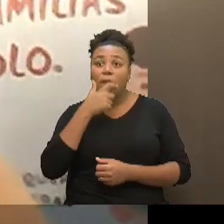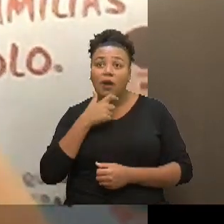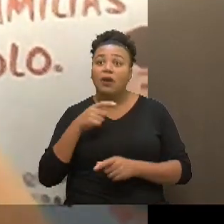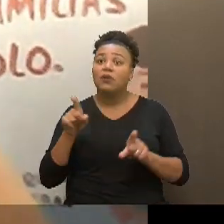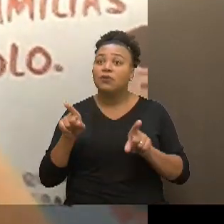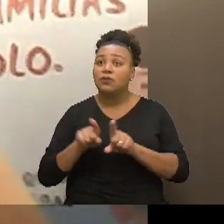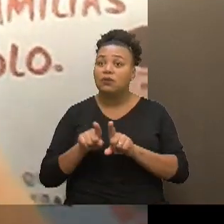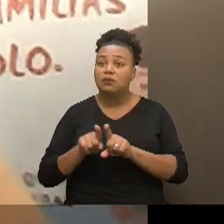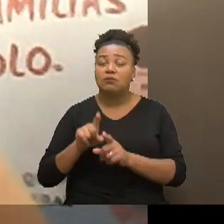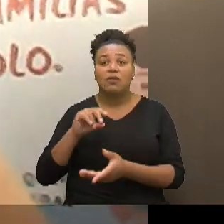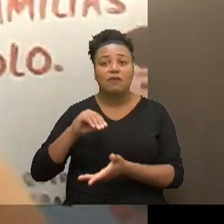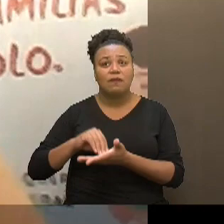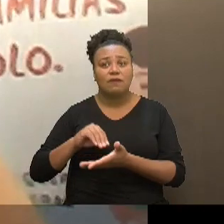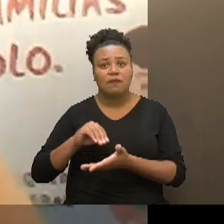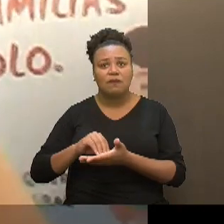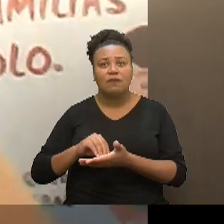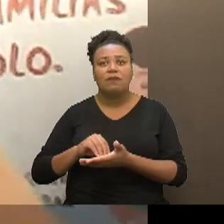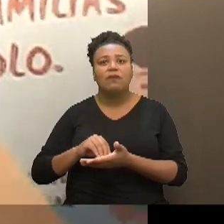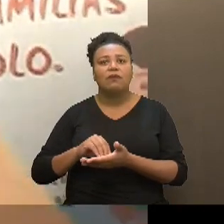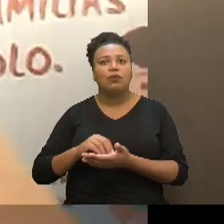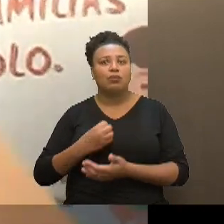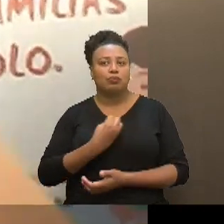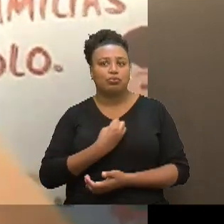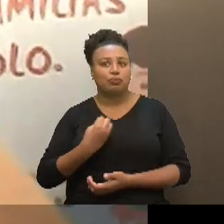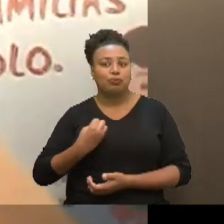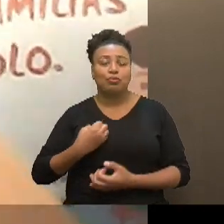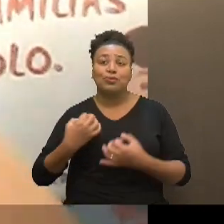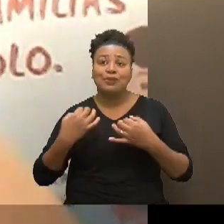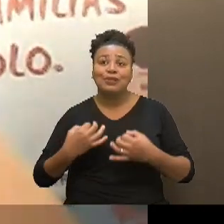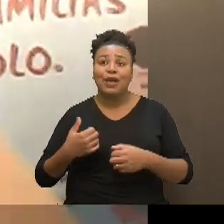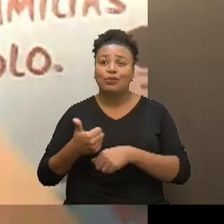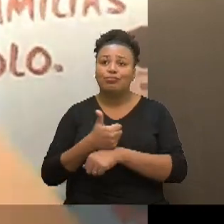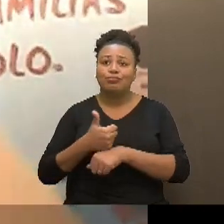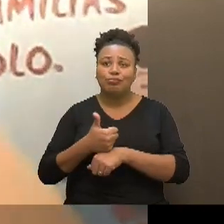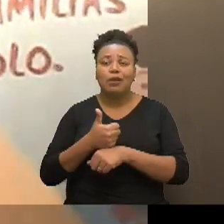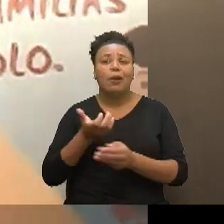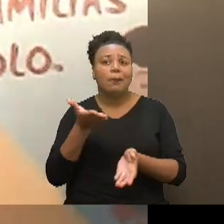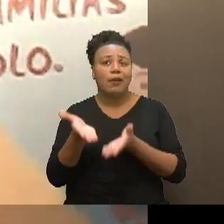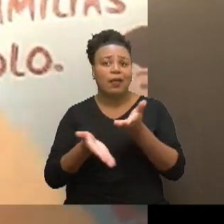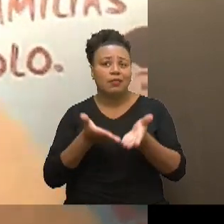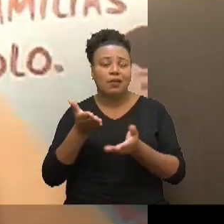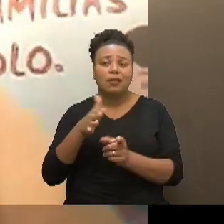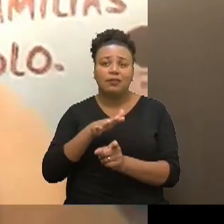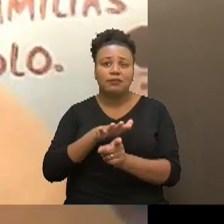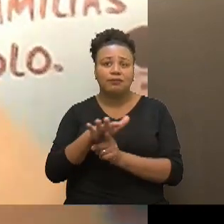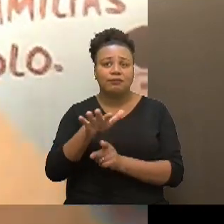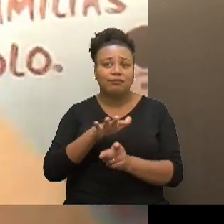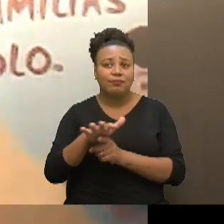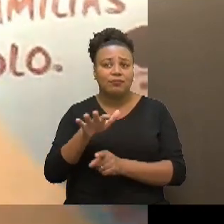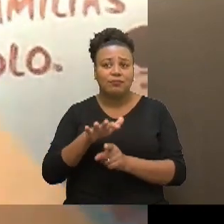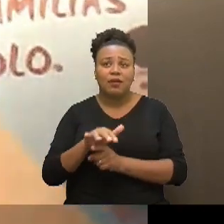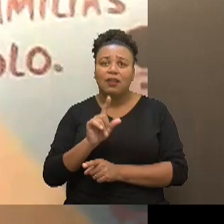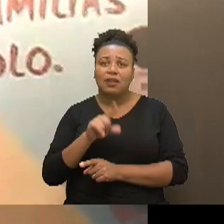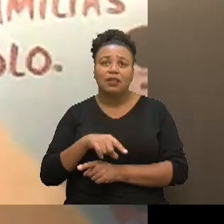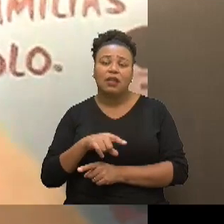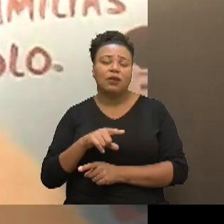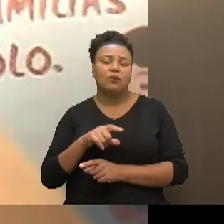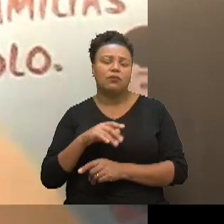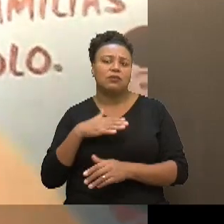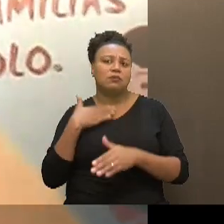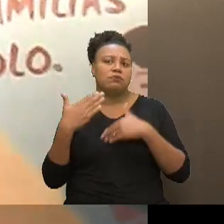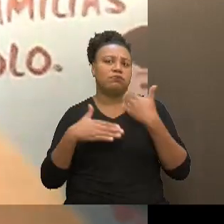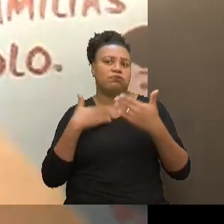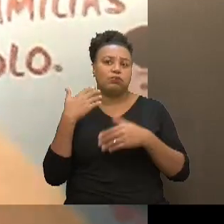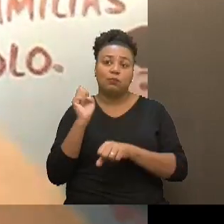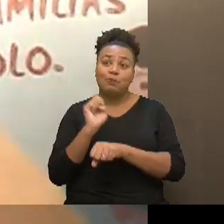também falta aí um número adequado de profissionais para dar conta de uma demanda que não era esperada também